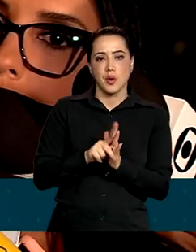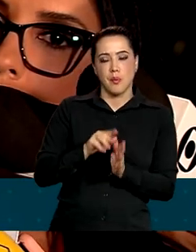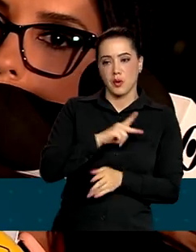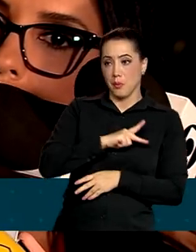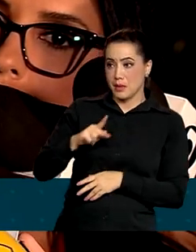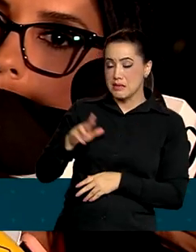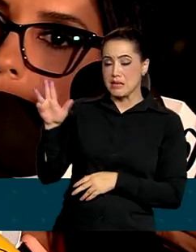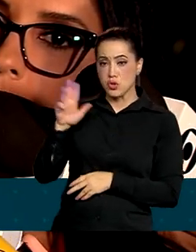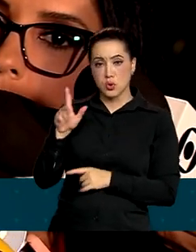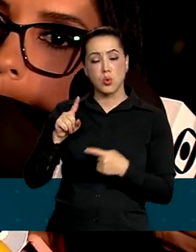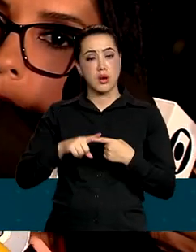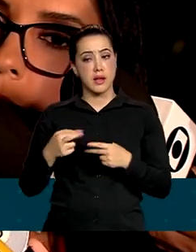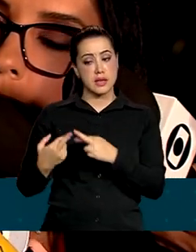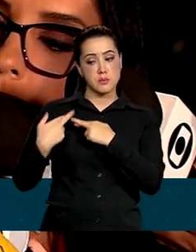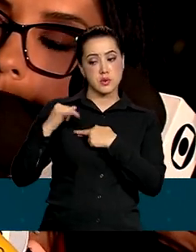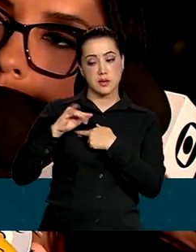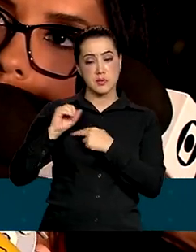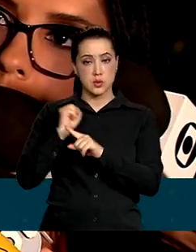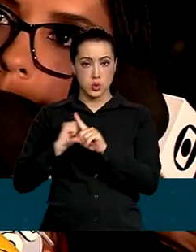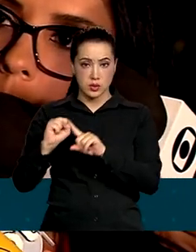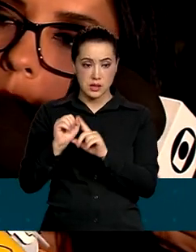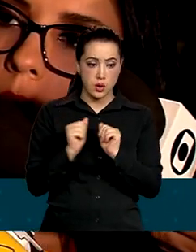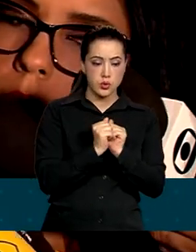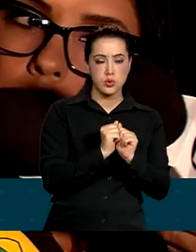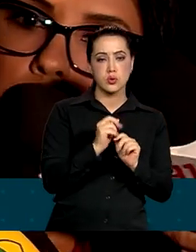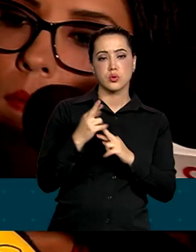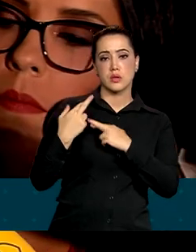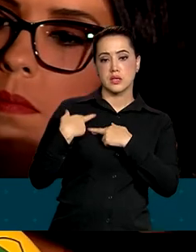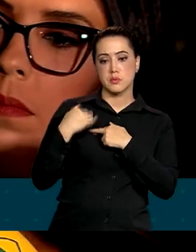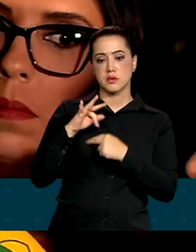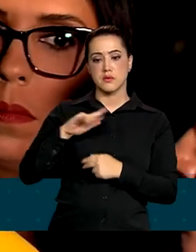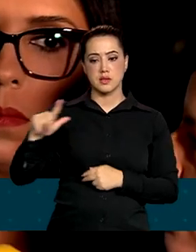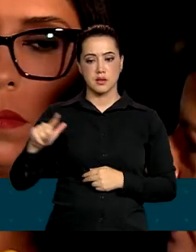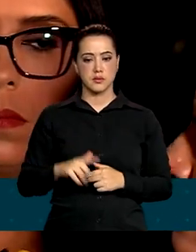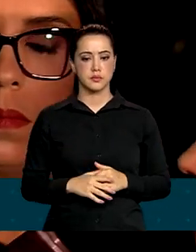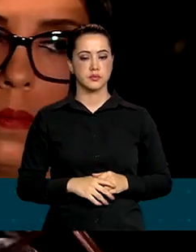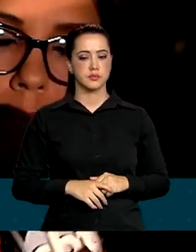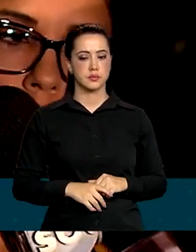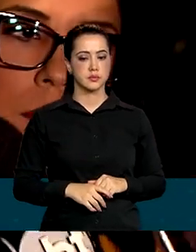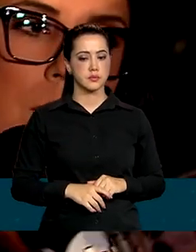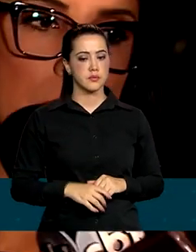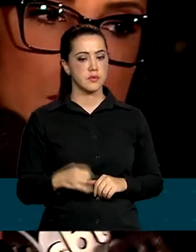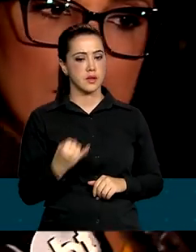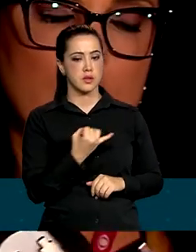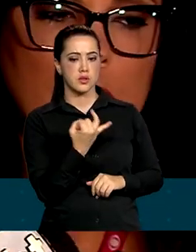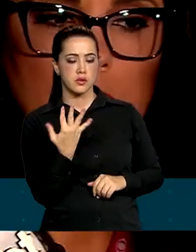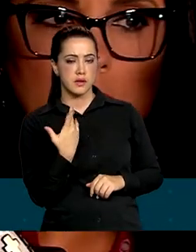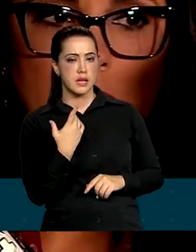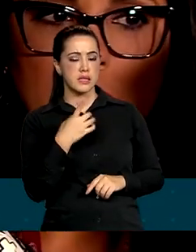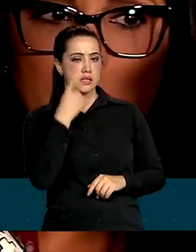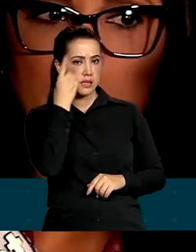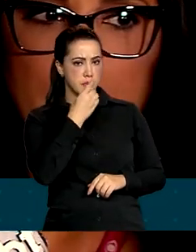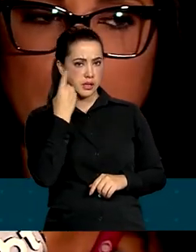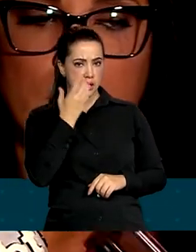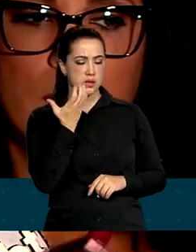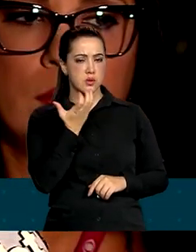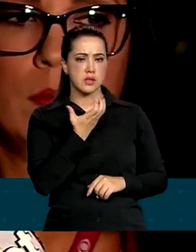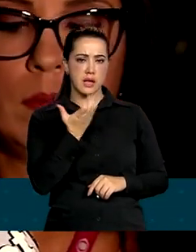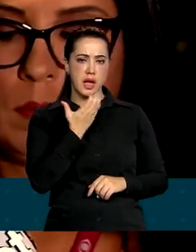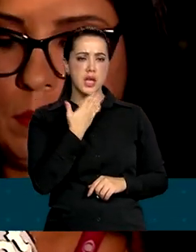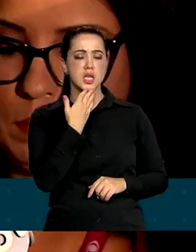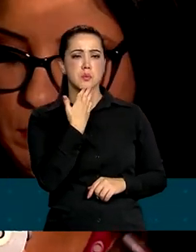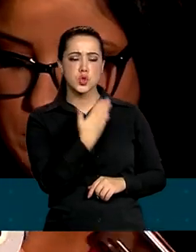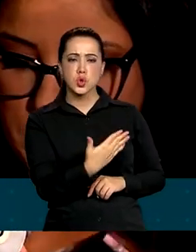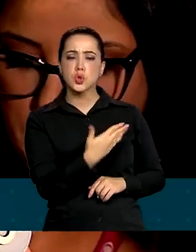responsabilidade social com a responsabilidade fiscal. Ministro, alguns deputados descontentes estão querendo aproveitar essa questão da MP para cobrar do